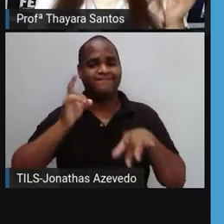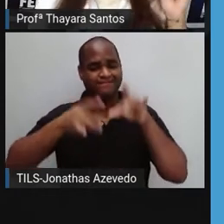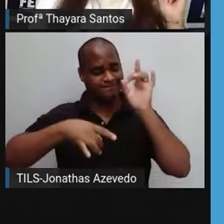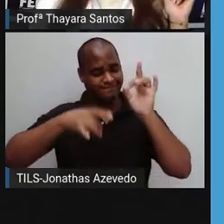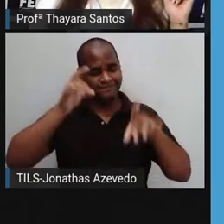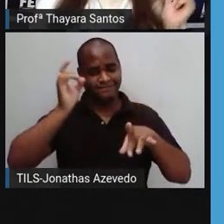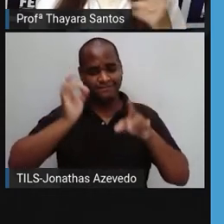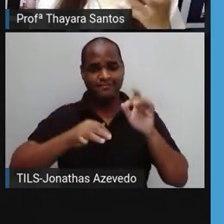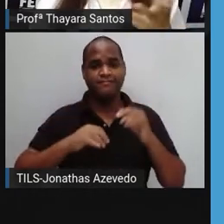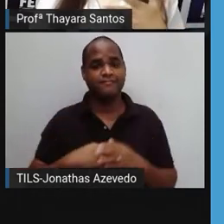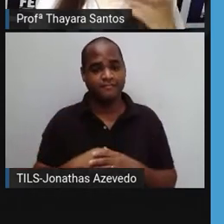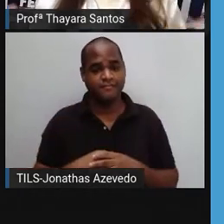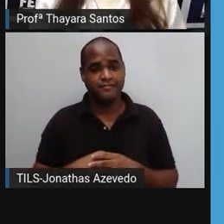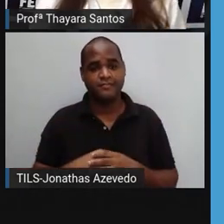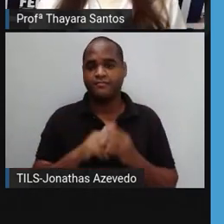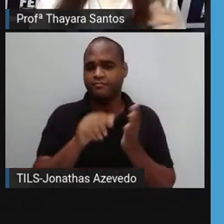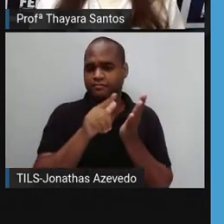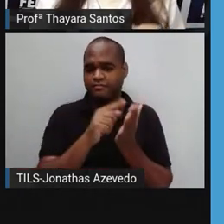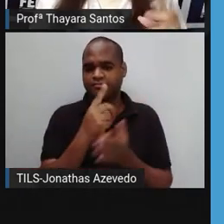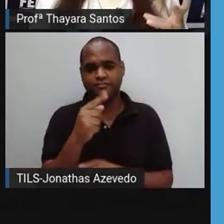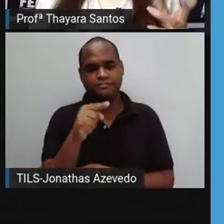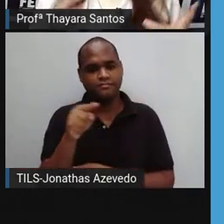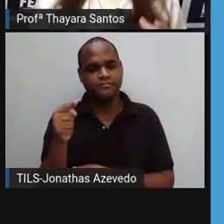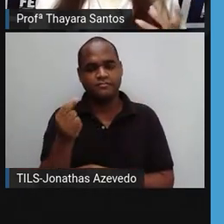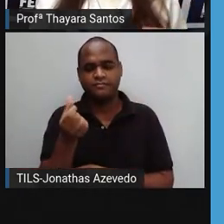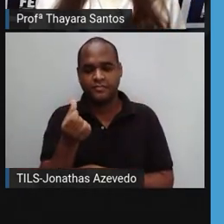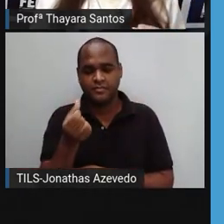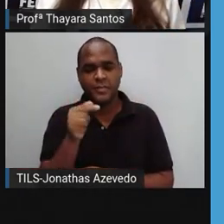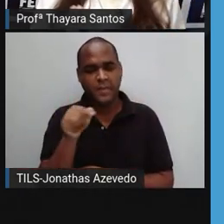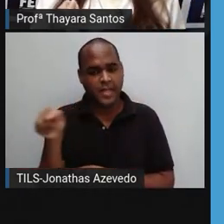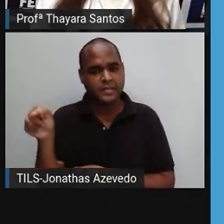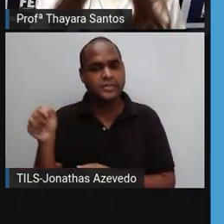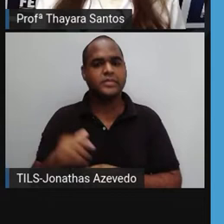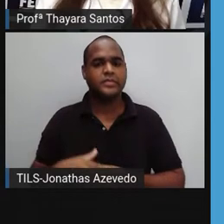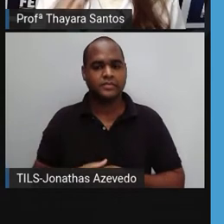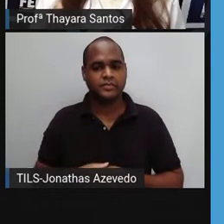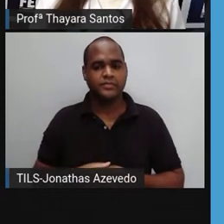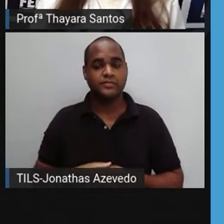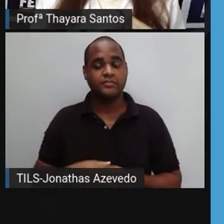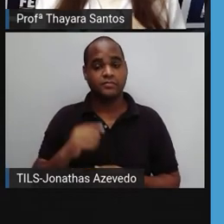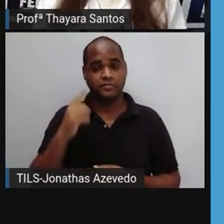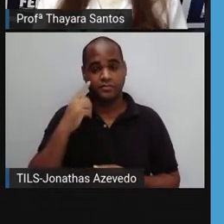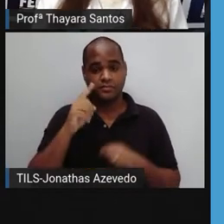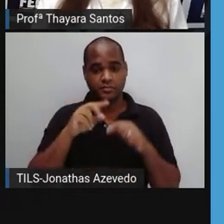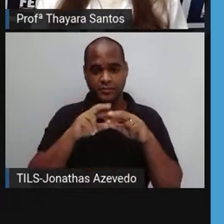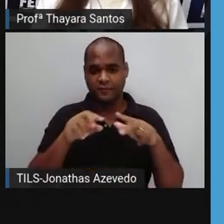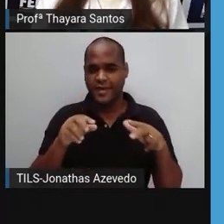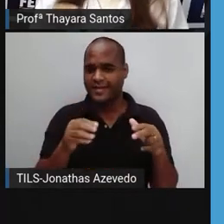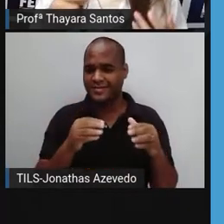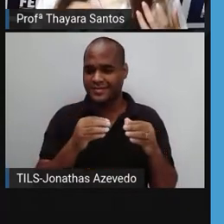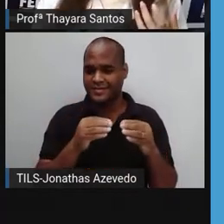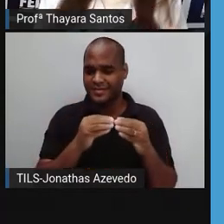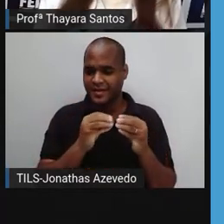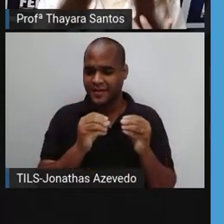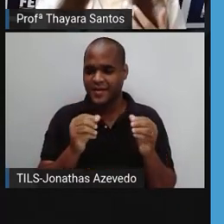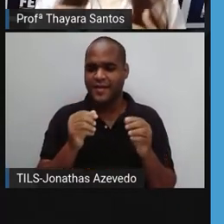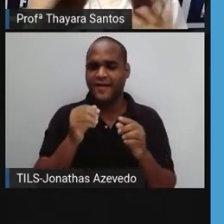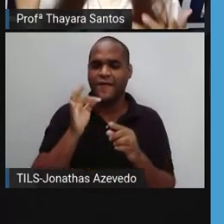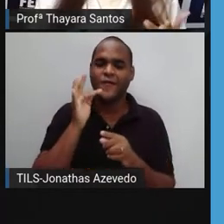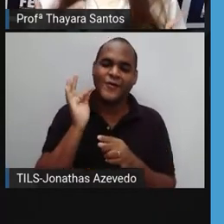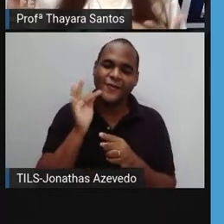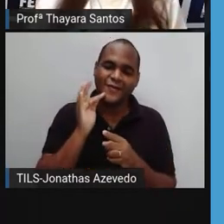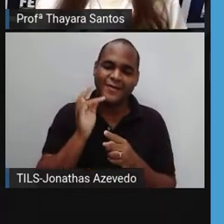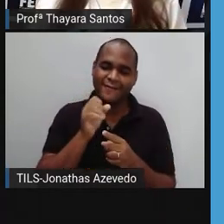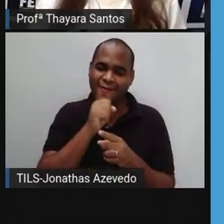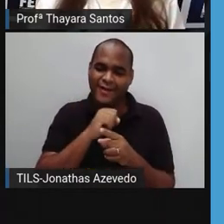Então, a gente tem o jornal que leva entre duas a seis semanas. A gente tem os resíduos orgânicos, os restos de frutas,